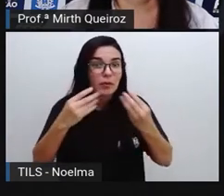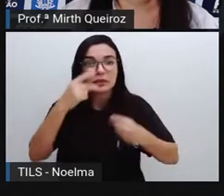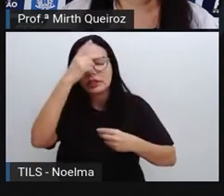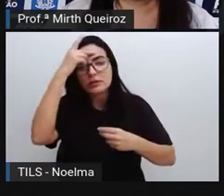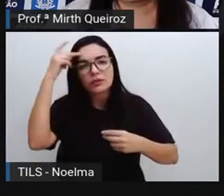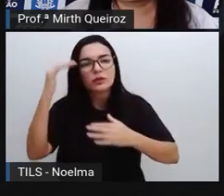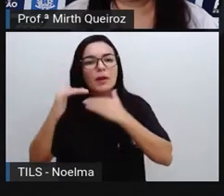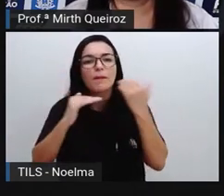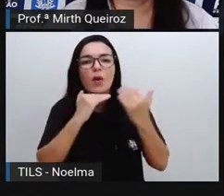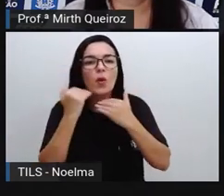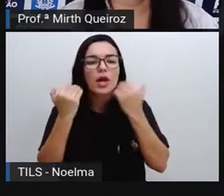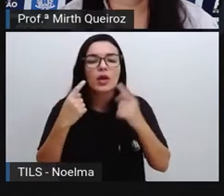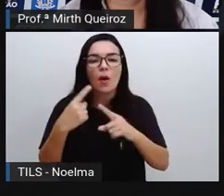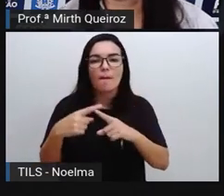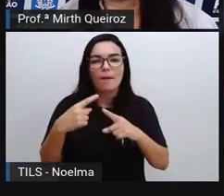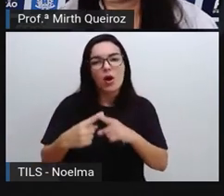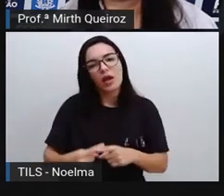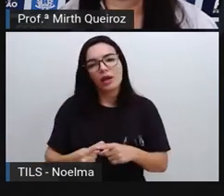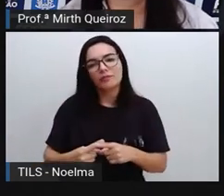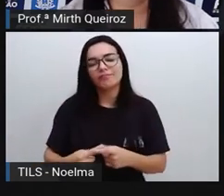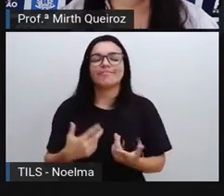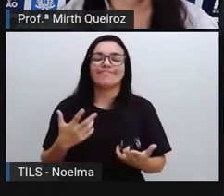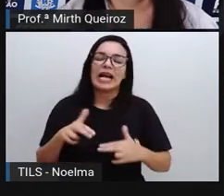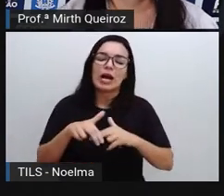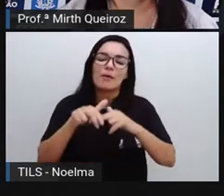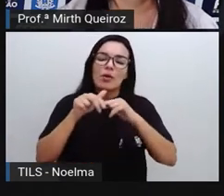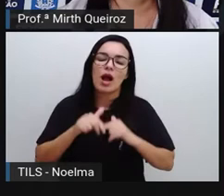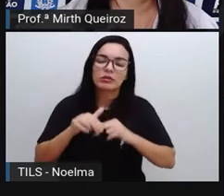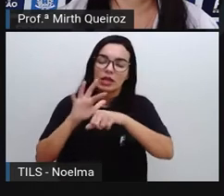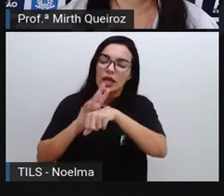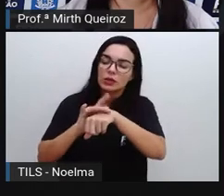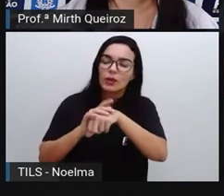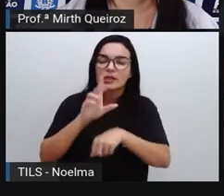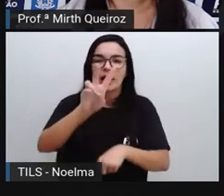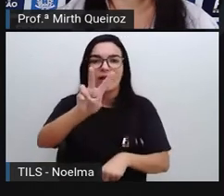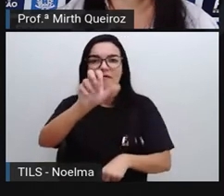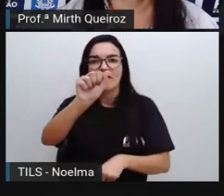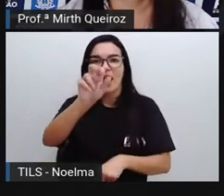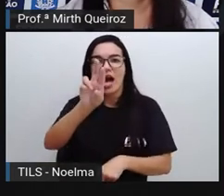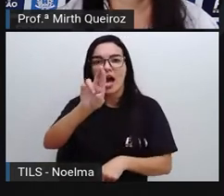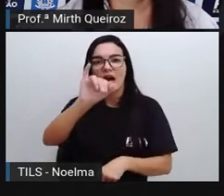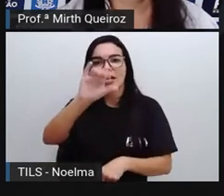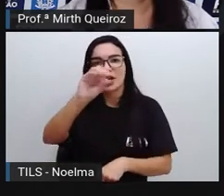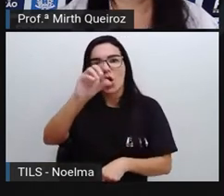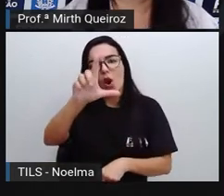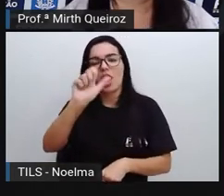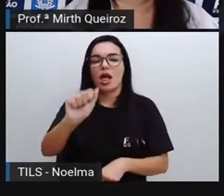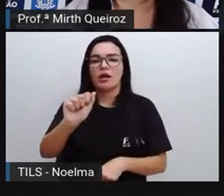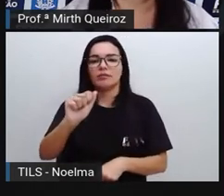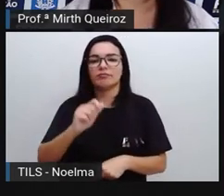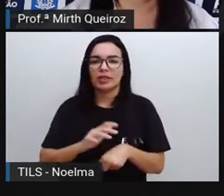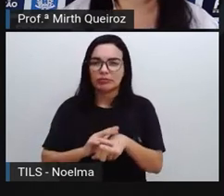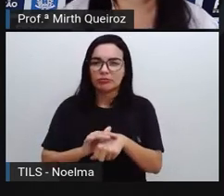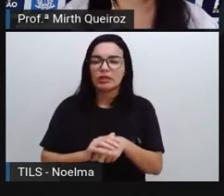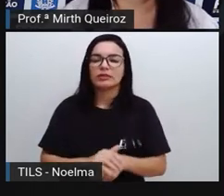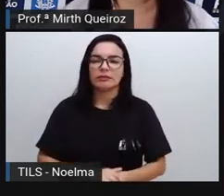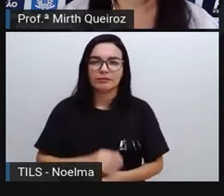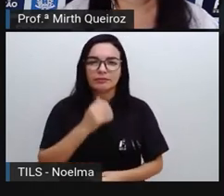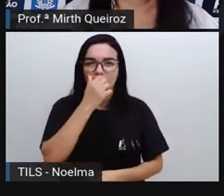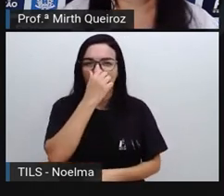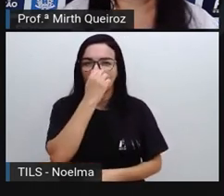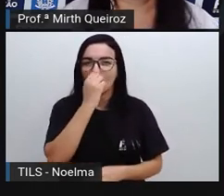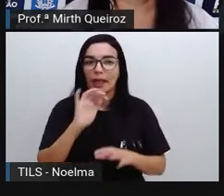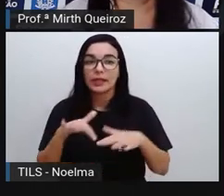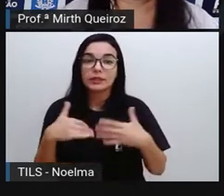aí faleceu aí, morreram aí por conta dessa doença, né? Da varíola. Então,